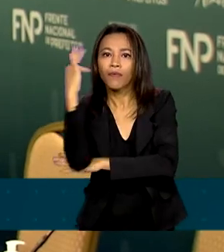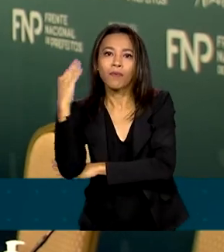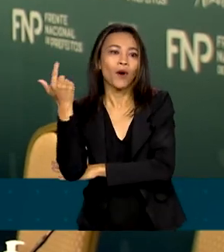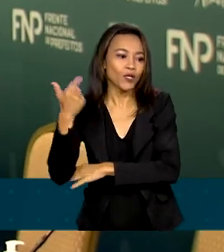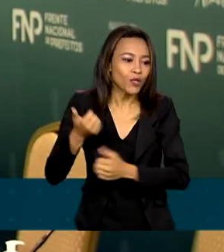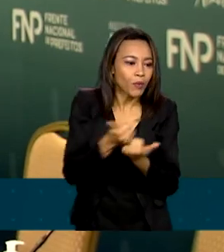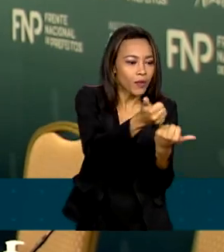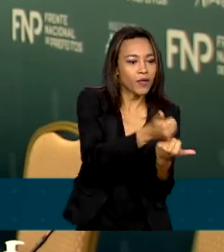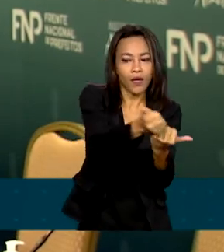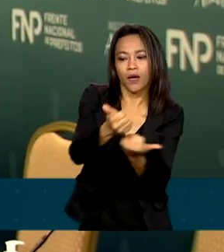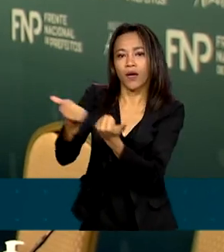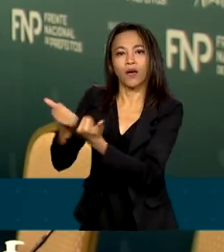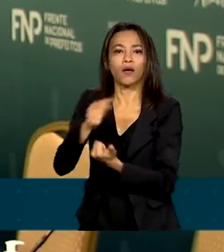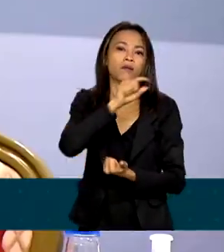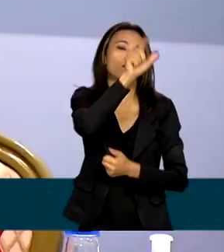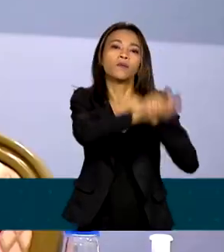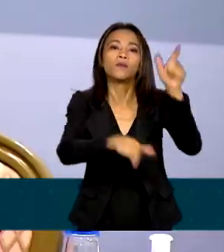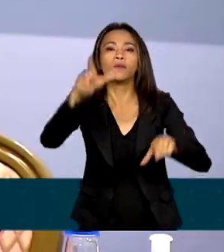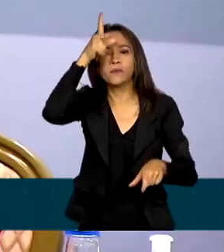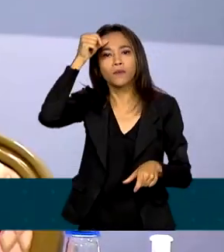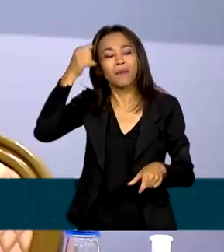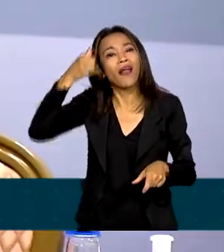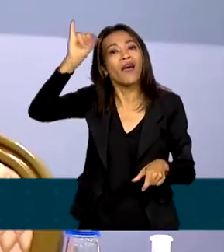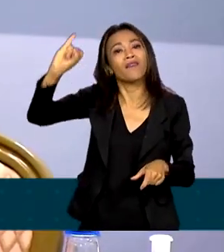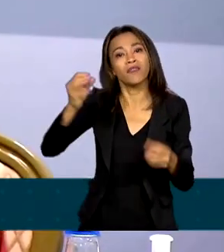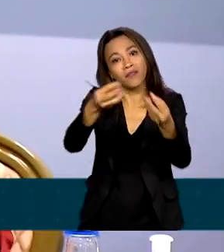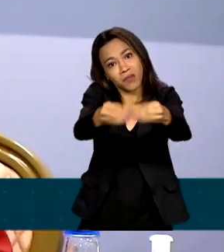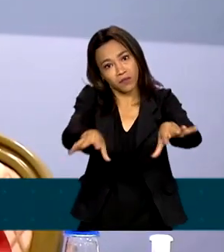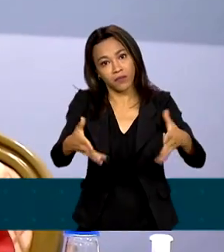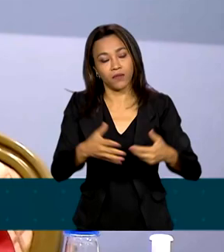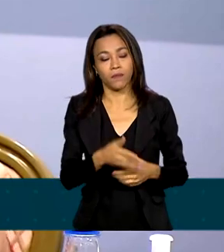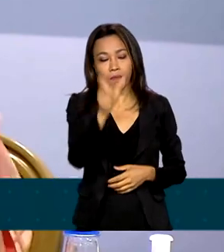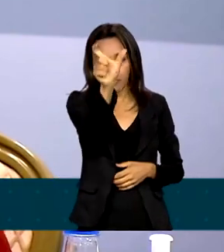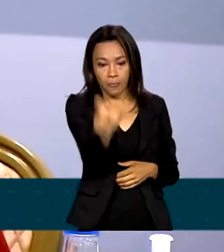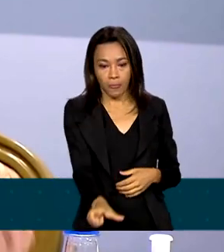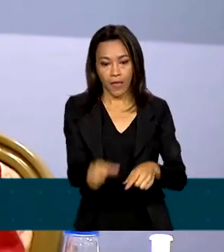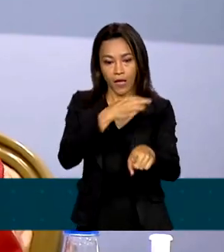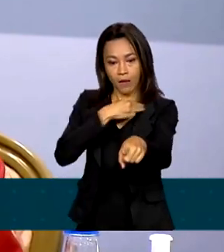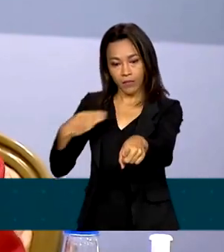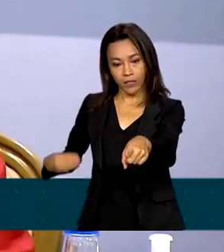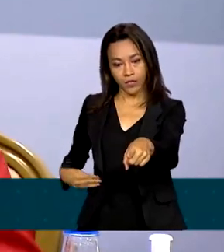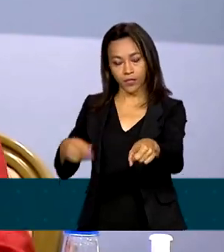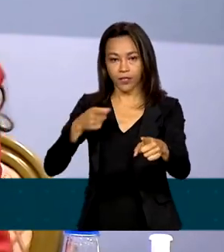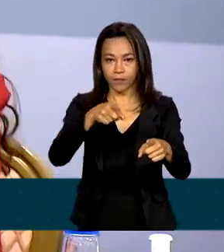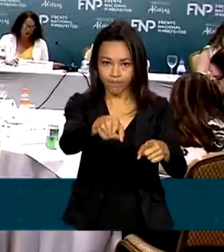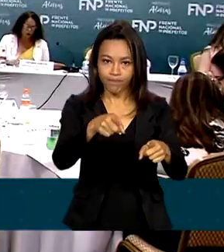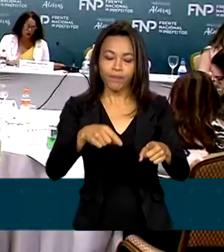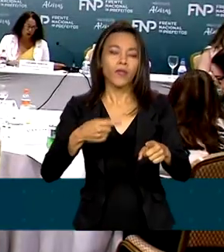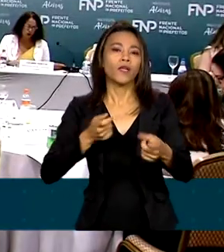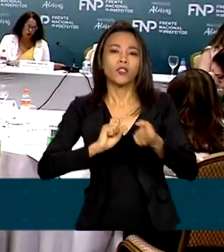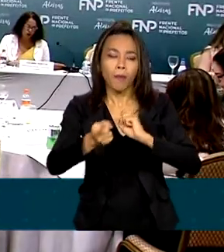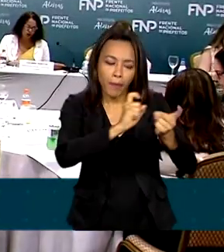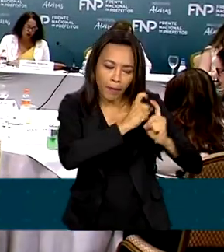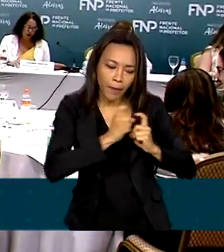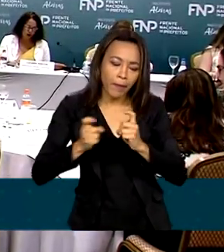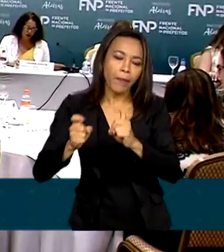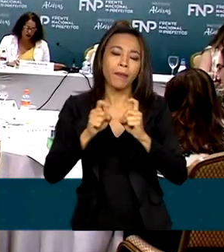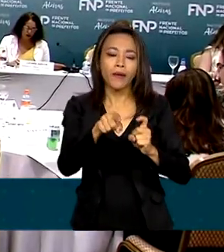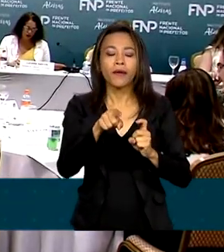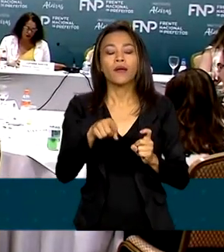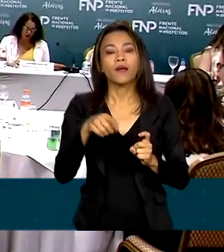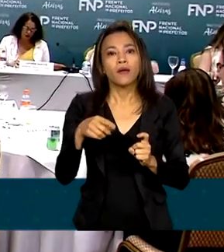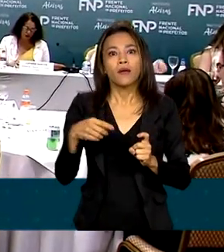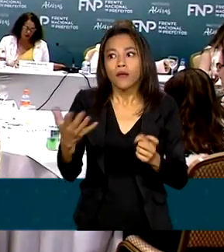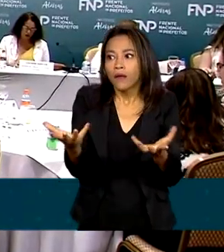ações de prevenção. A ministra da Gestão e da Inovação e Serviços Públicos disse que atua para que haja mais